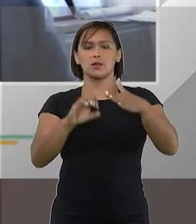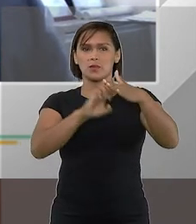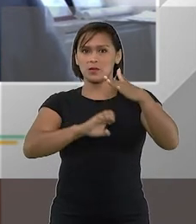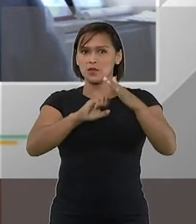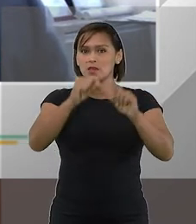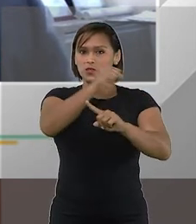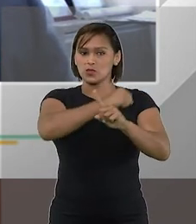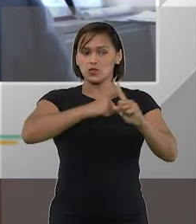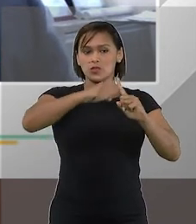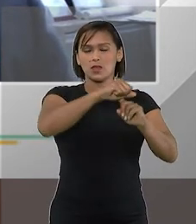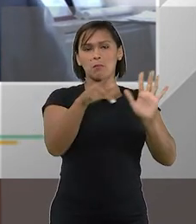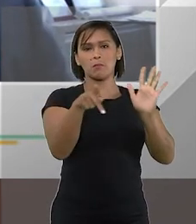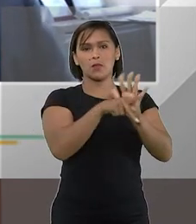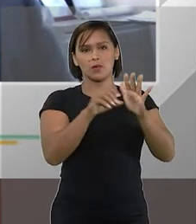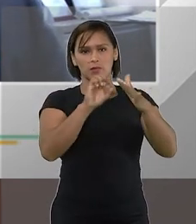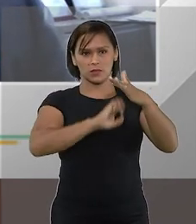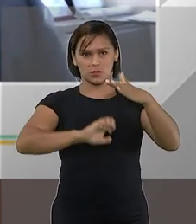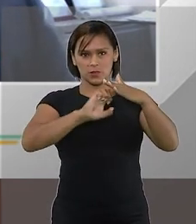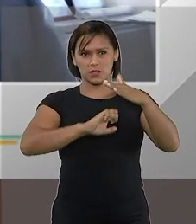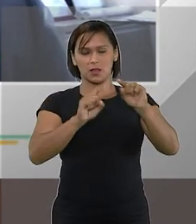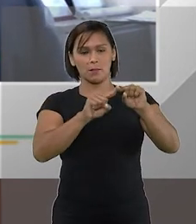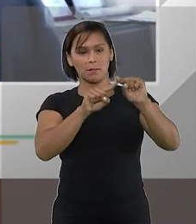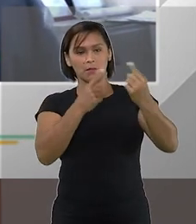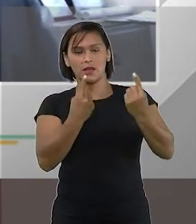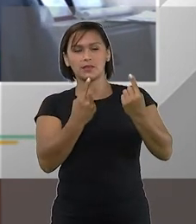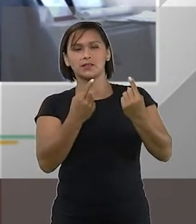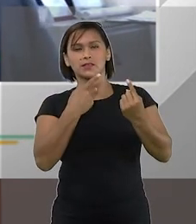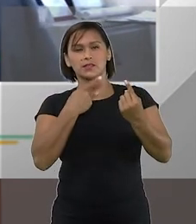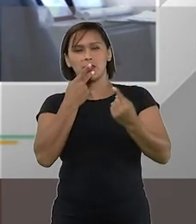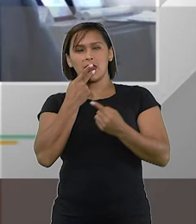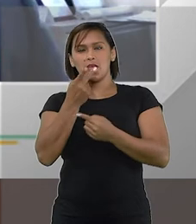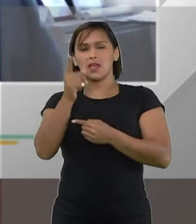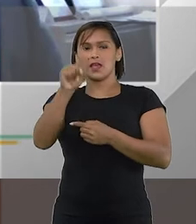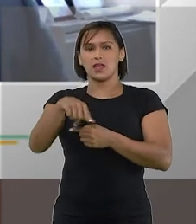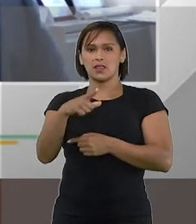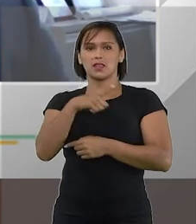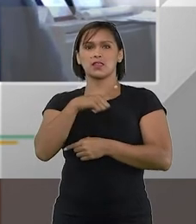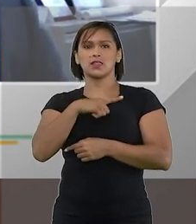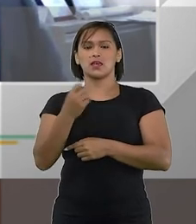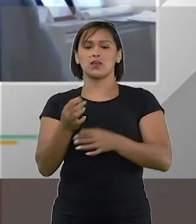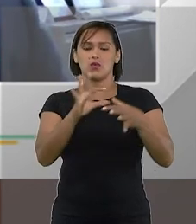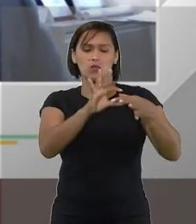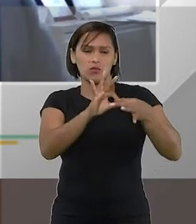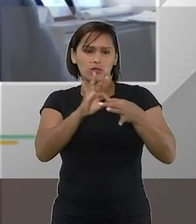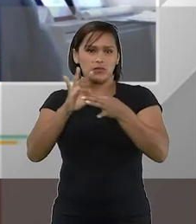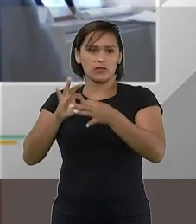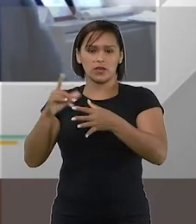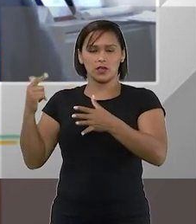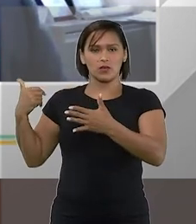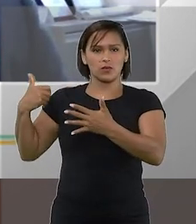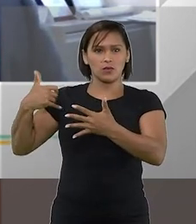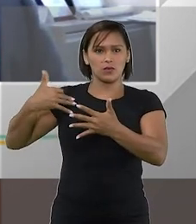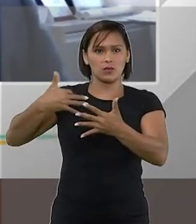empresário e sociedade empresária mas existe uma corrente